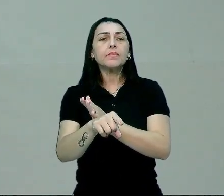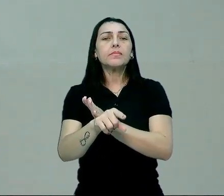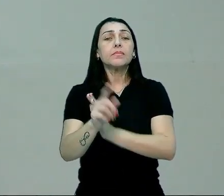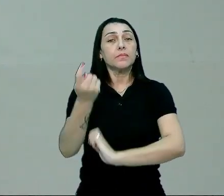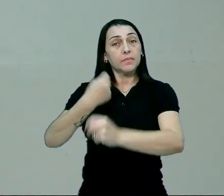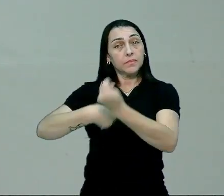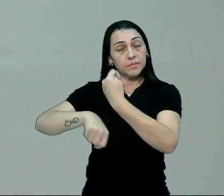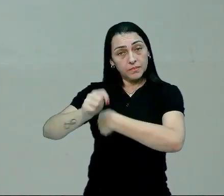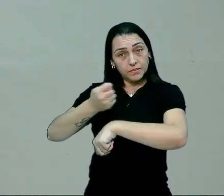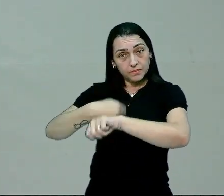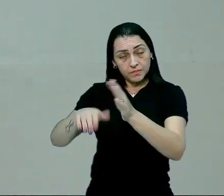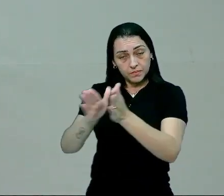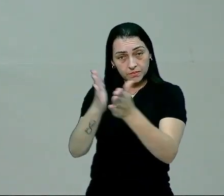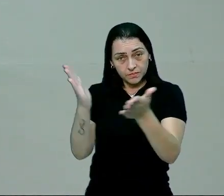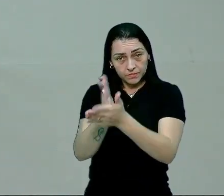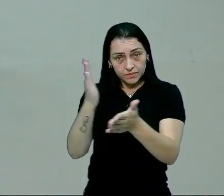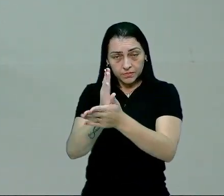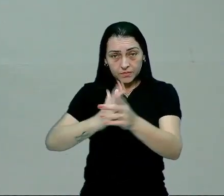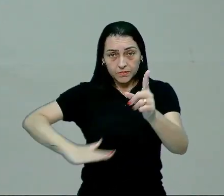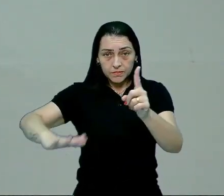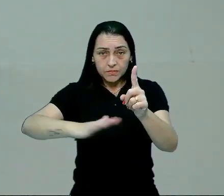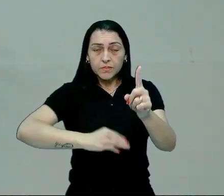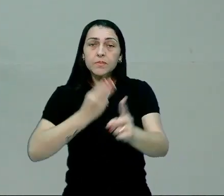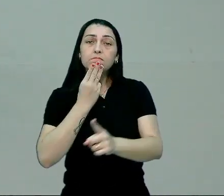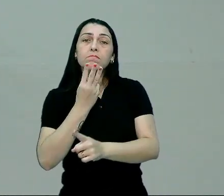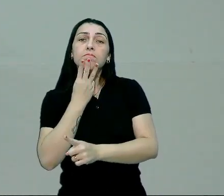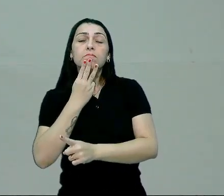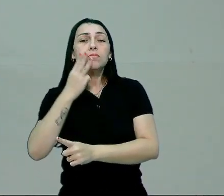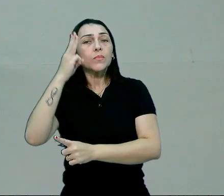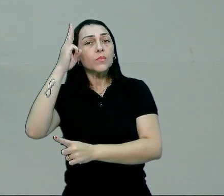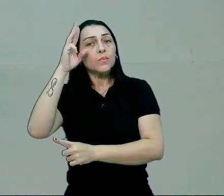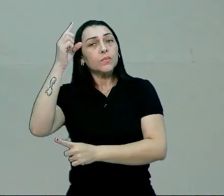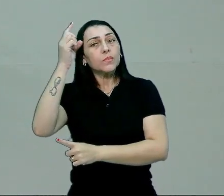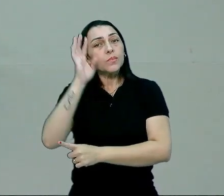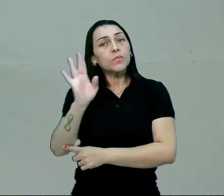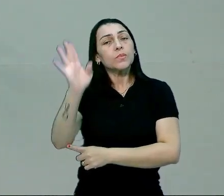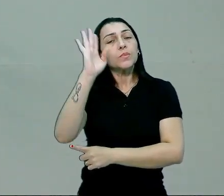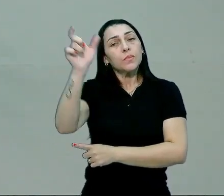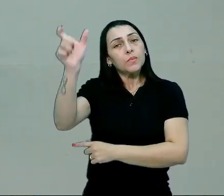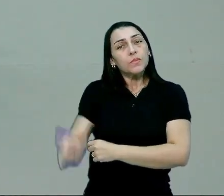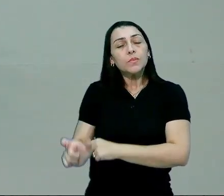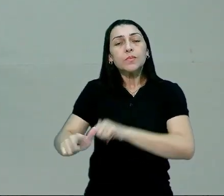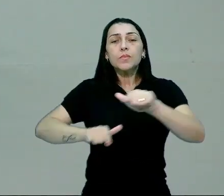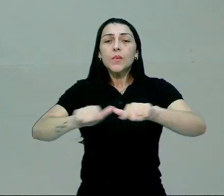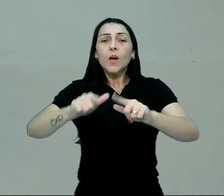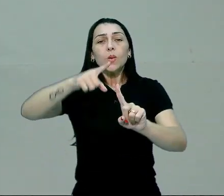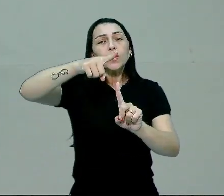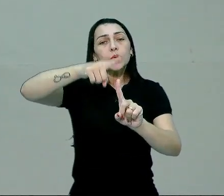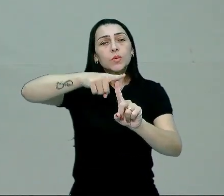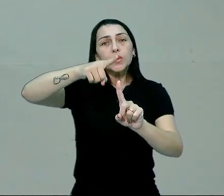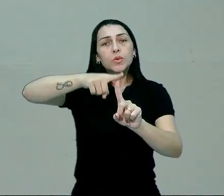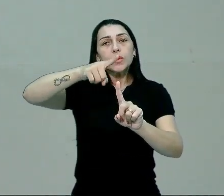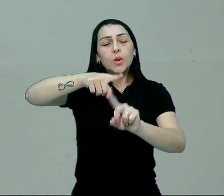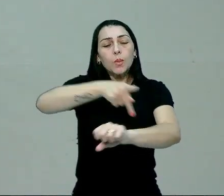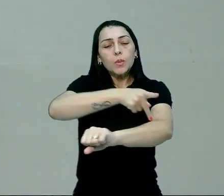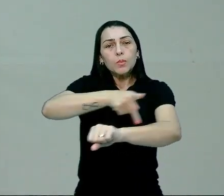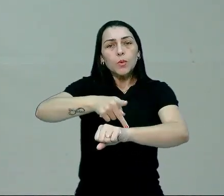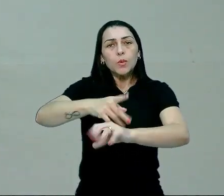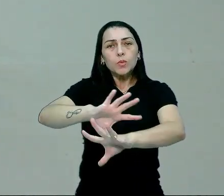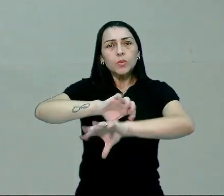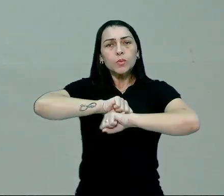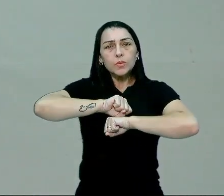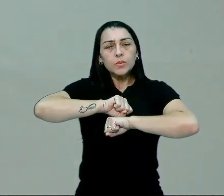Economia e Sociedade de Max Weber, o teórico, ele trabalhou a respeito dos tipos puros de dominação.